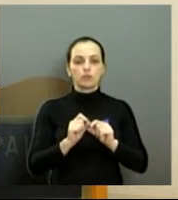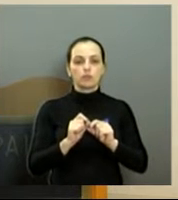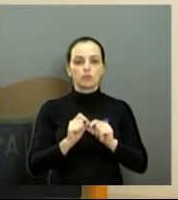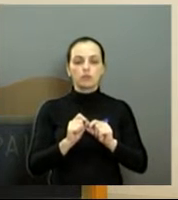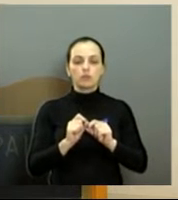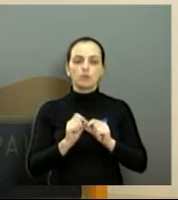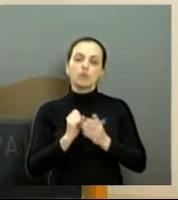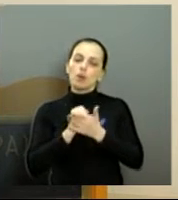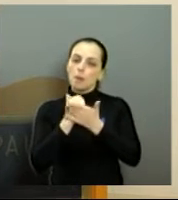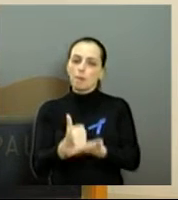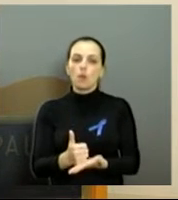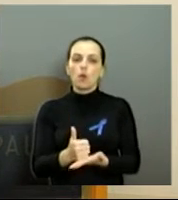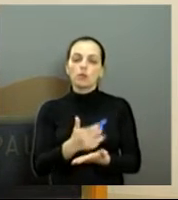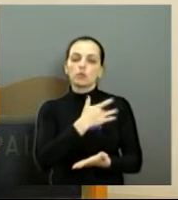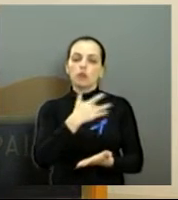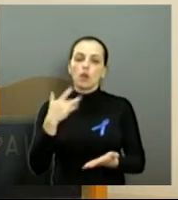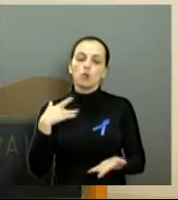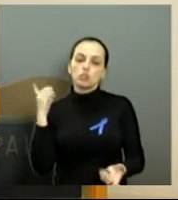Acompanhe o vídeo.